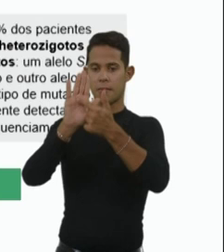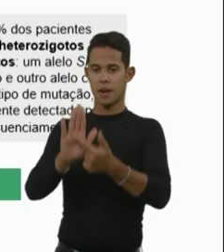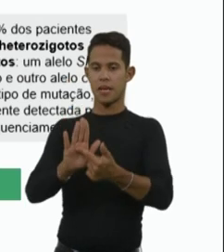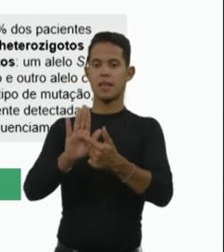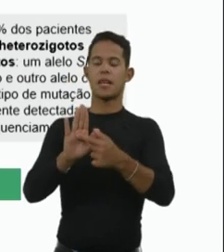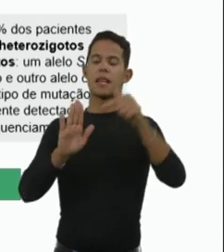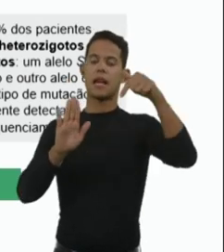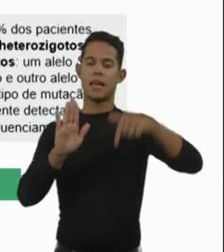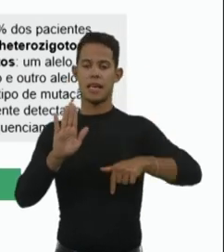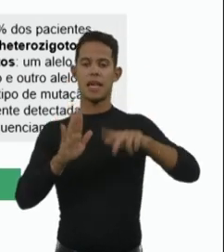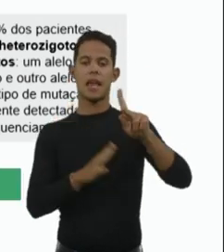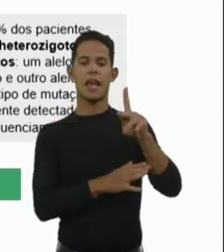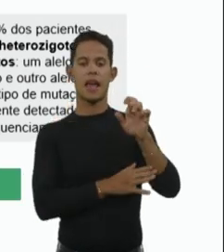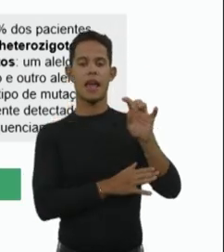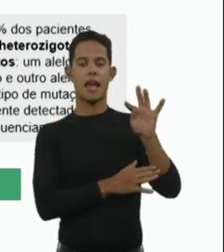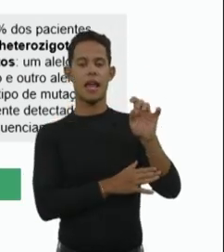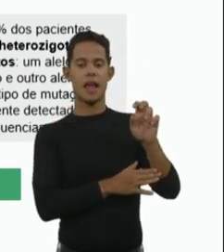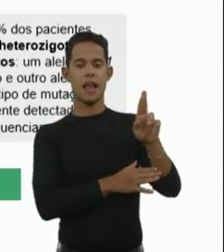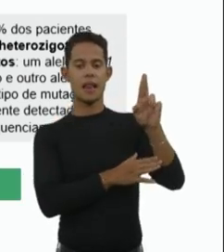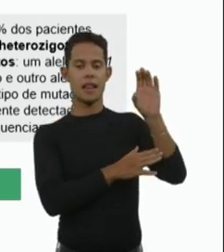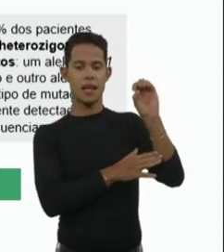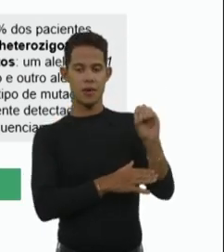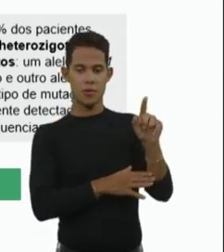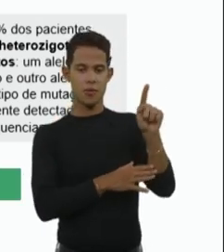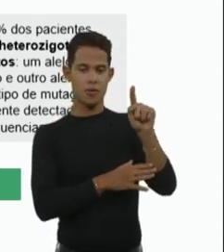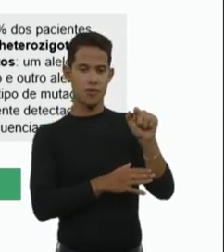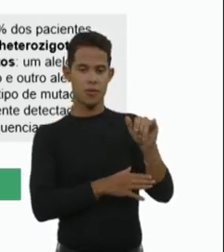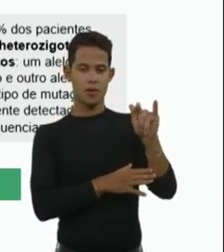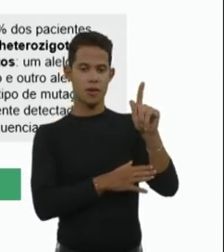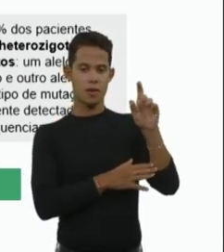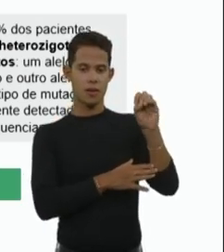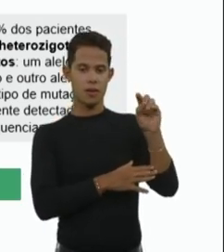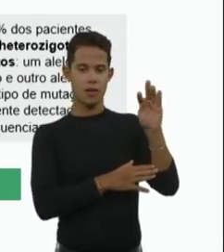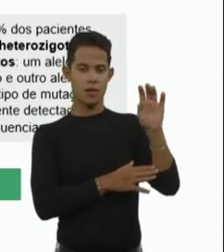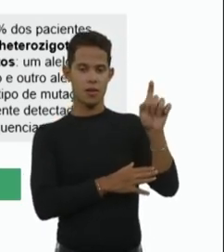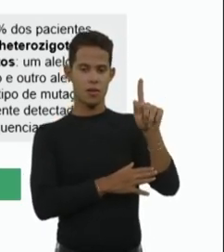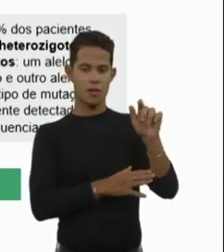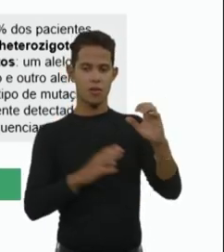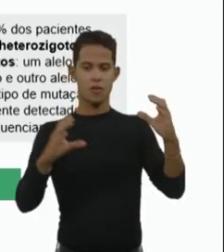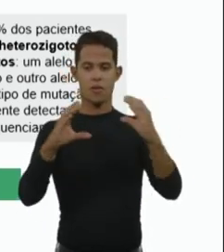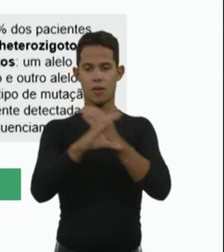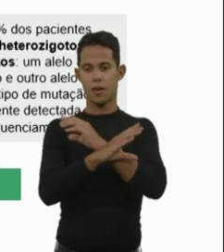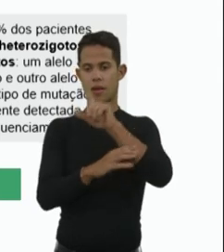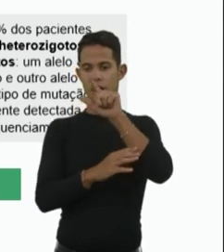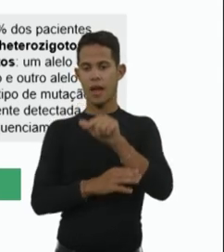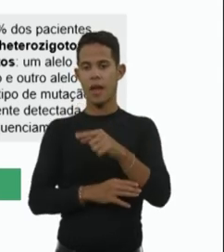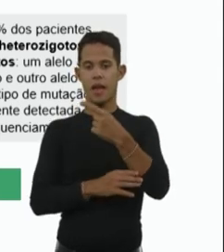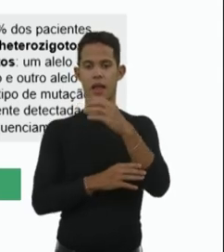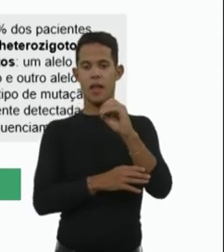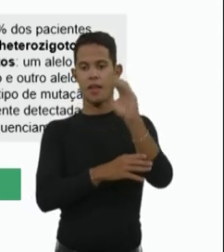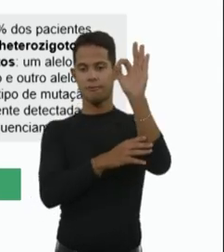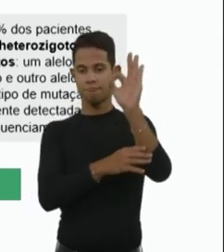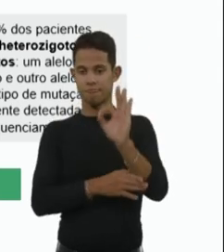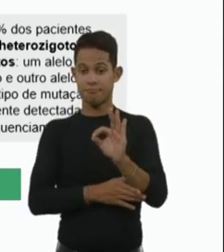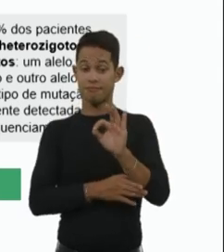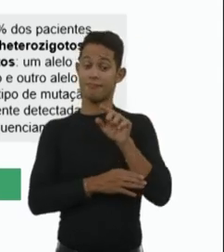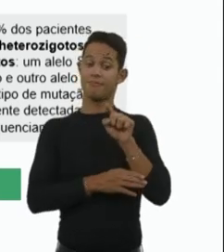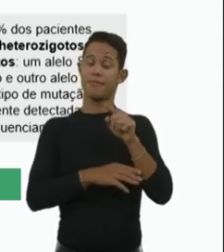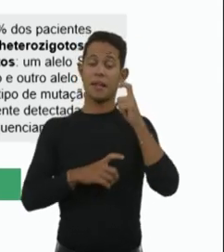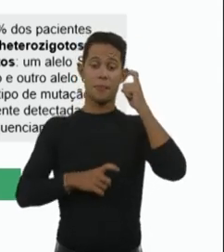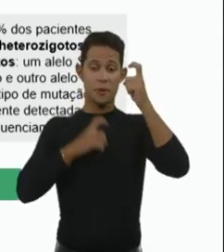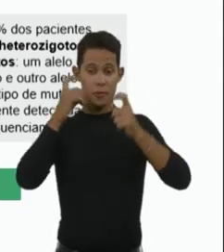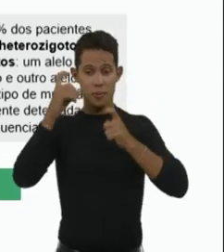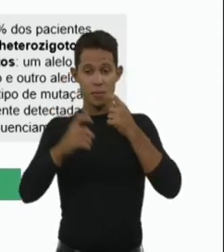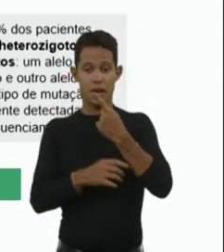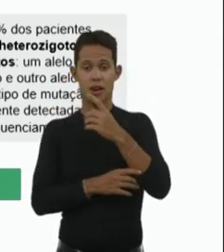de heterosegose composta, ela é maior, em torno de 10%, o que é preocupante, porque a vai ter 10% dos casos